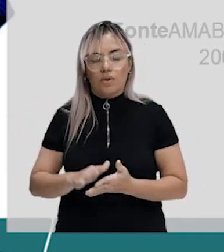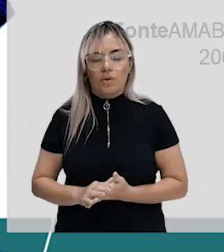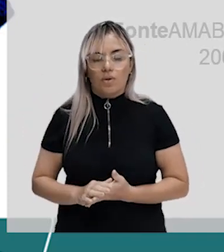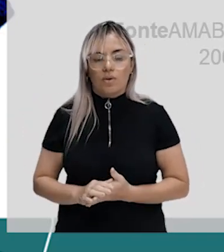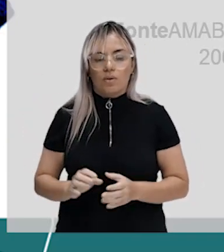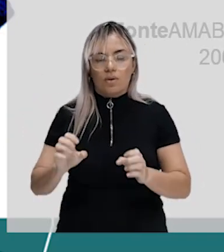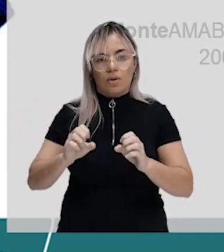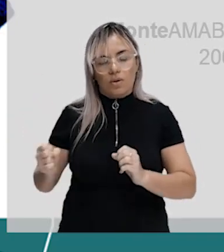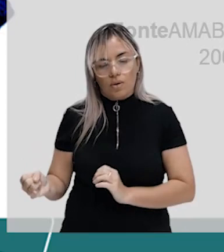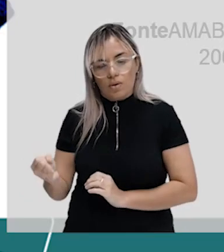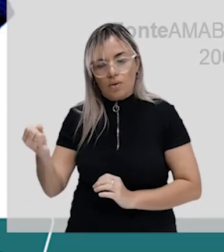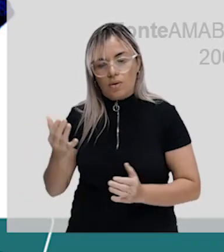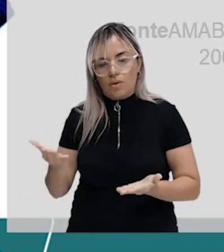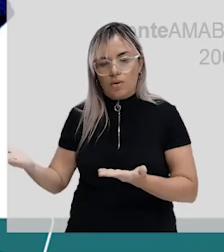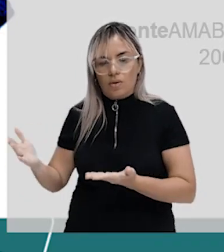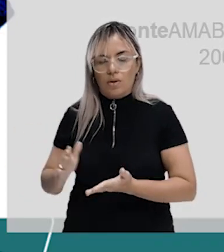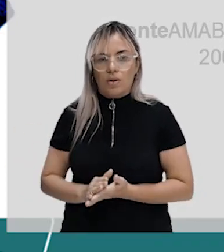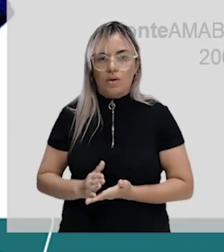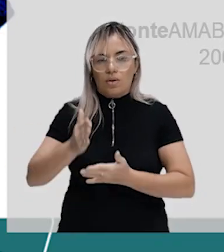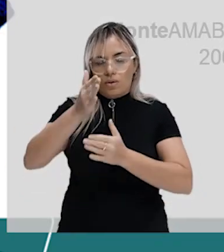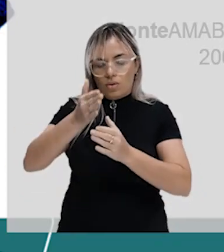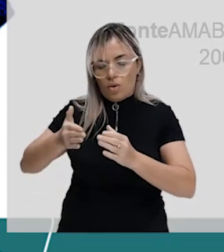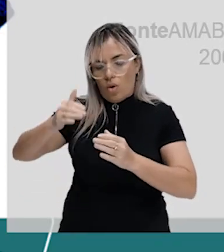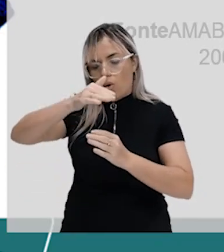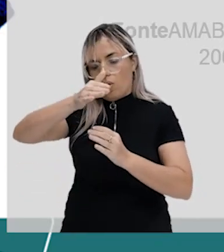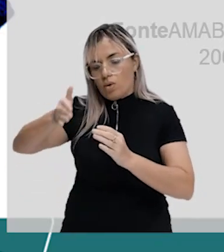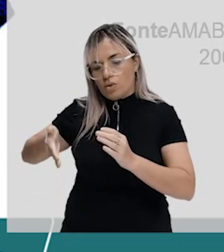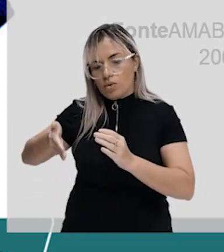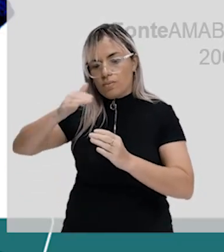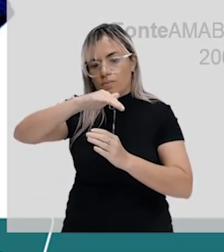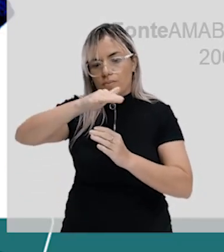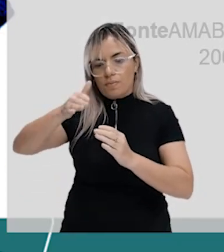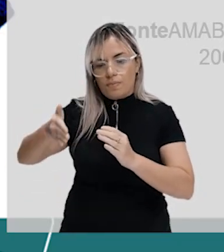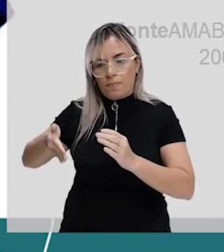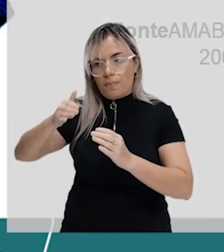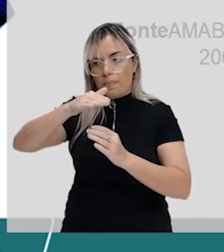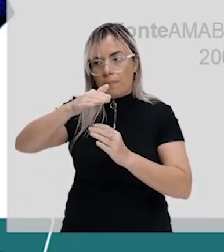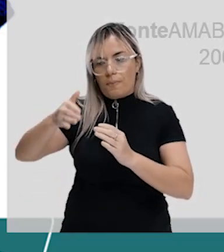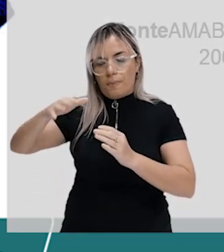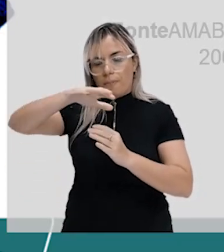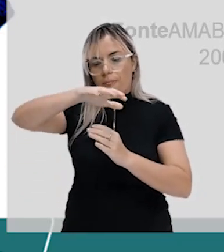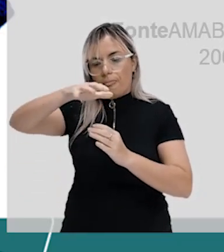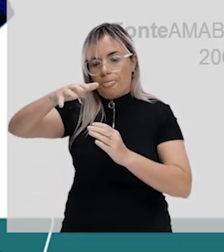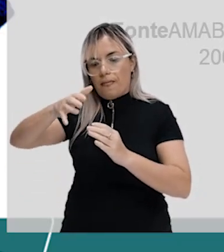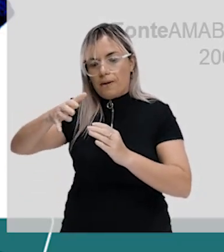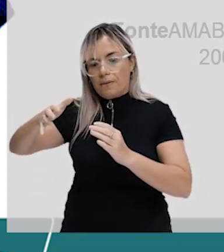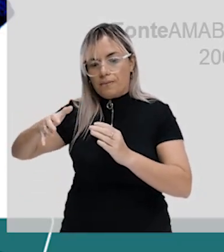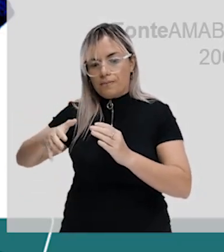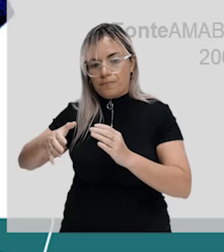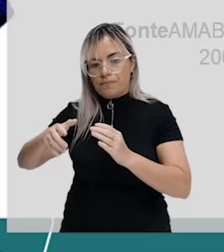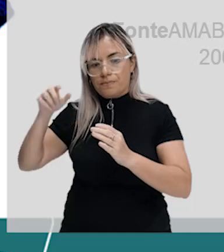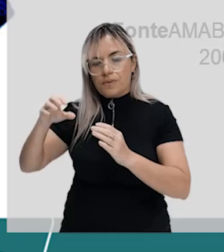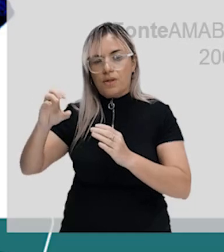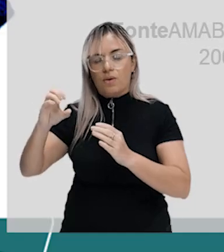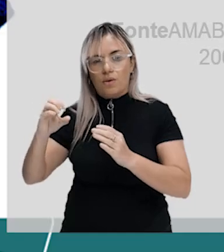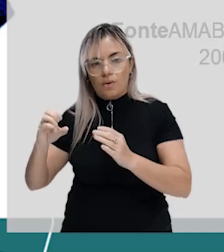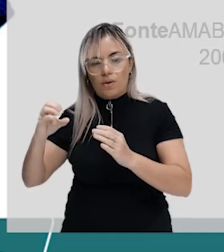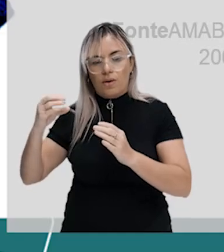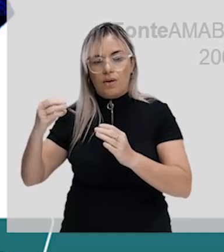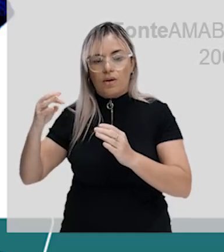Olha só, aqui eu tenho o embrião em corte, tá? Como se fosse um corte do embrião. Esse tecido mais externo é o ectoderma,